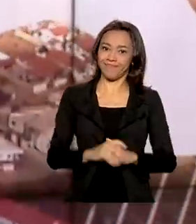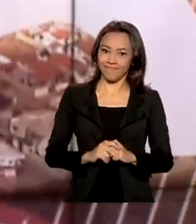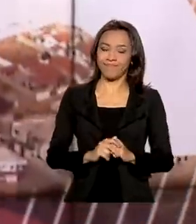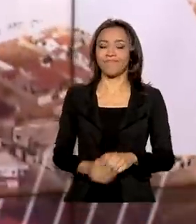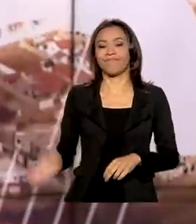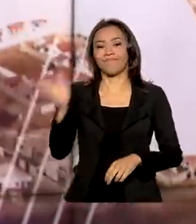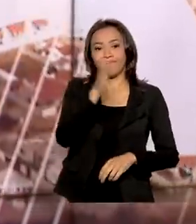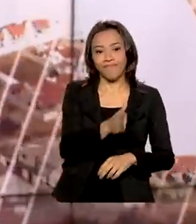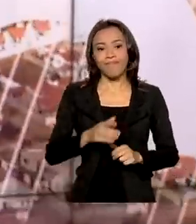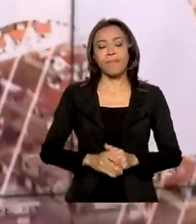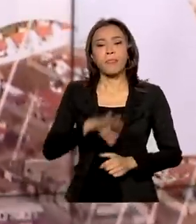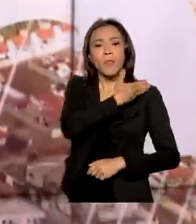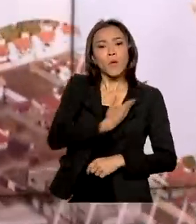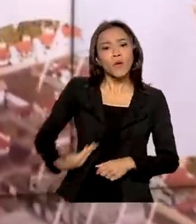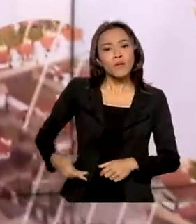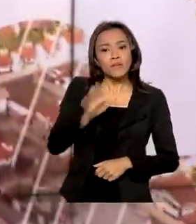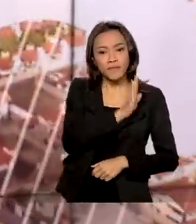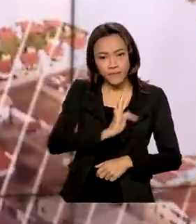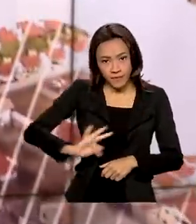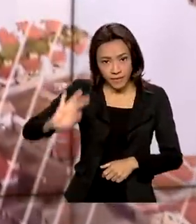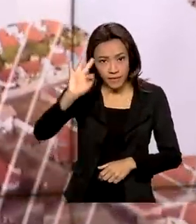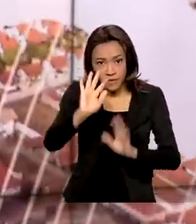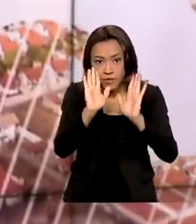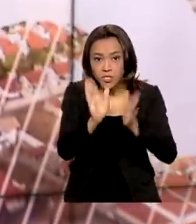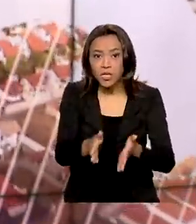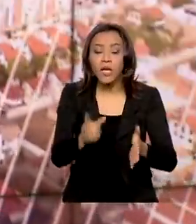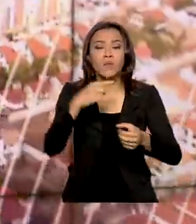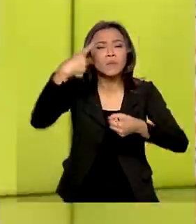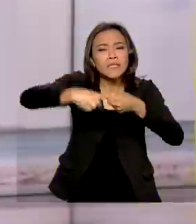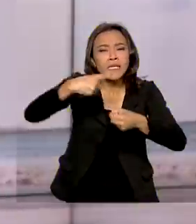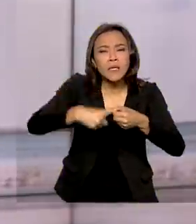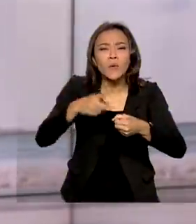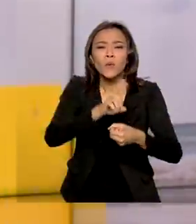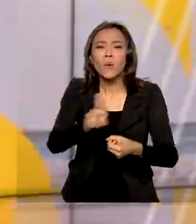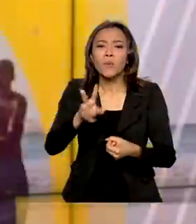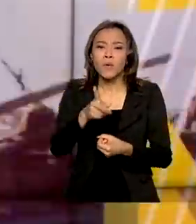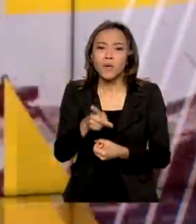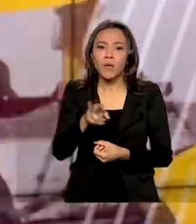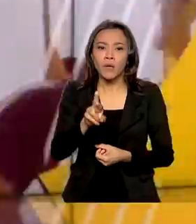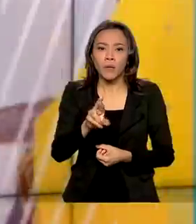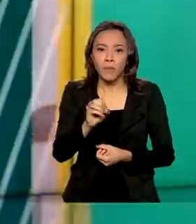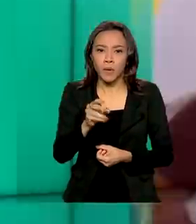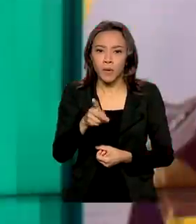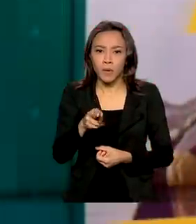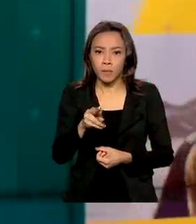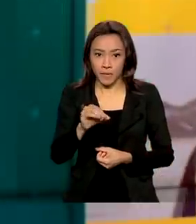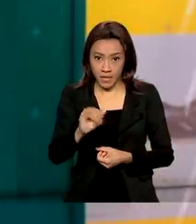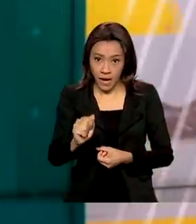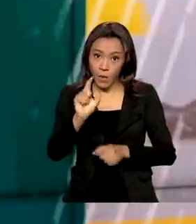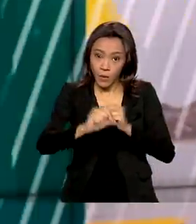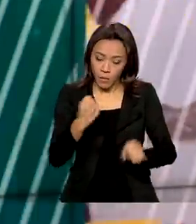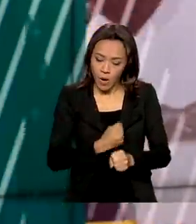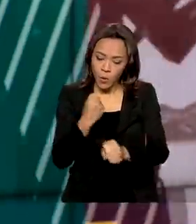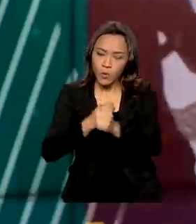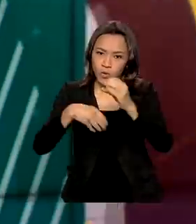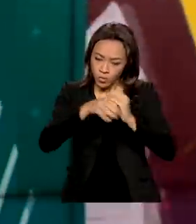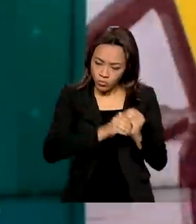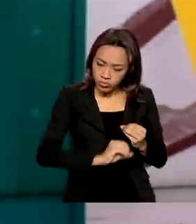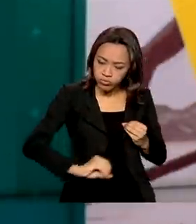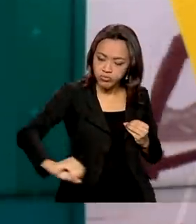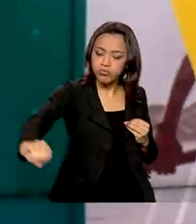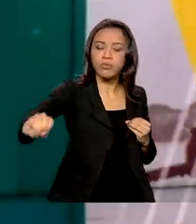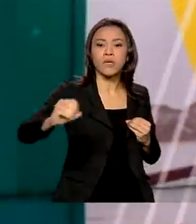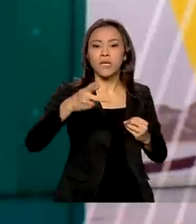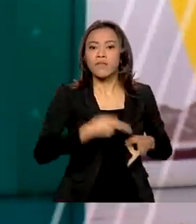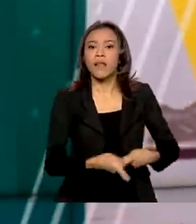O governo federal apresentou impropriar no interior de Sergipe o projeto da obra do canal do Xinguó, que vai levar água para